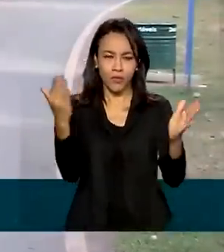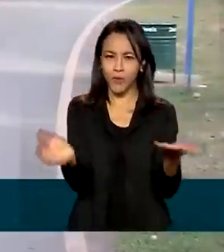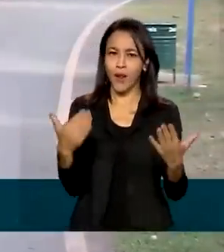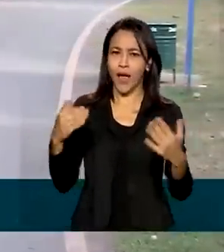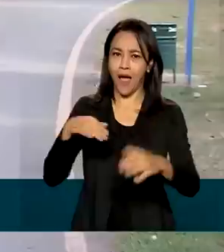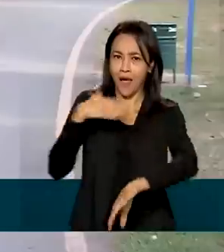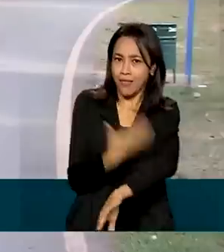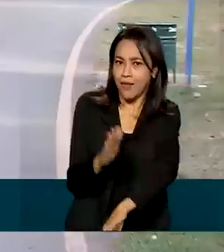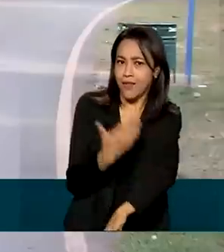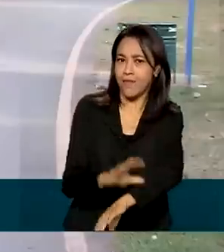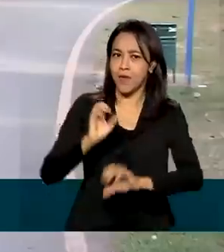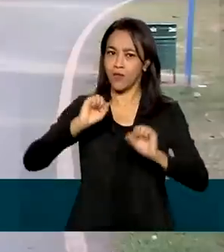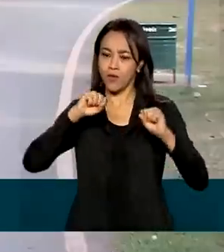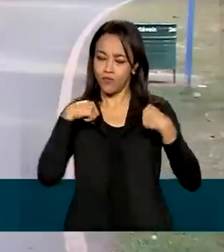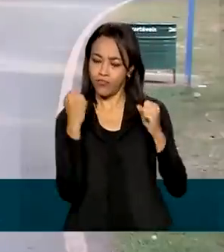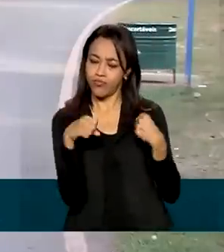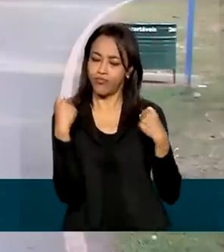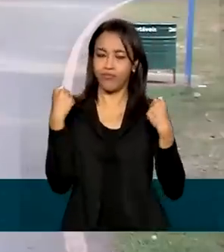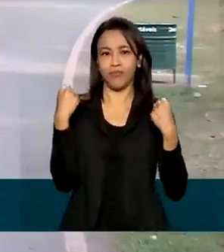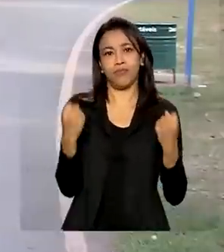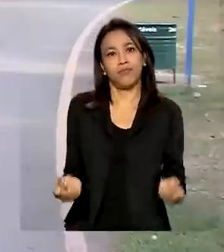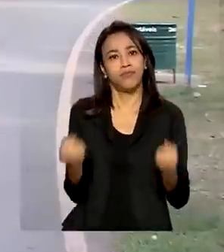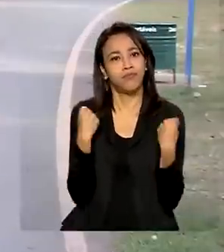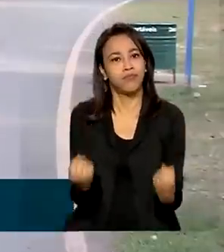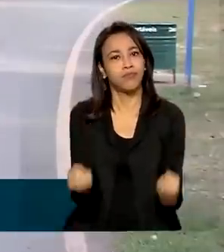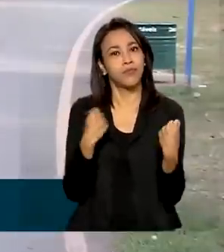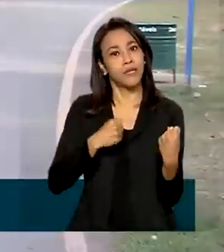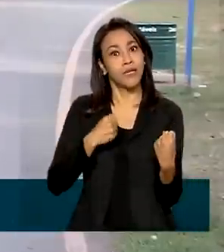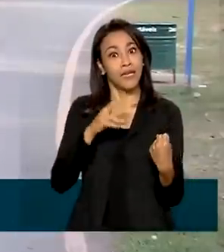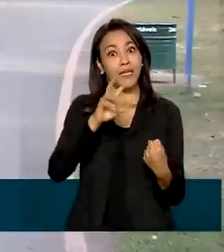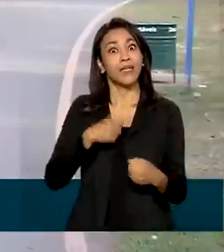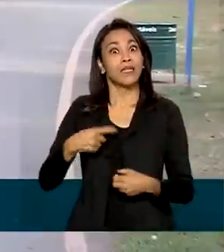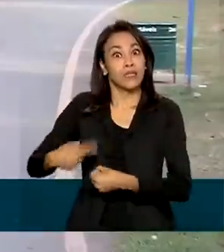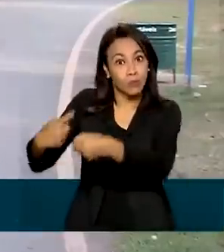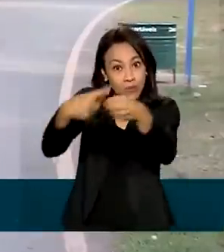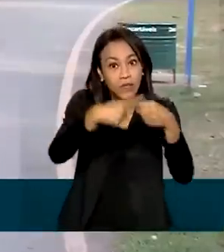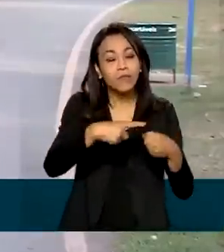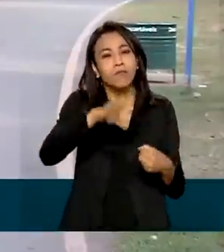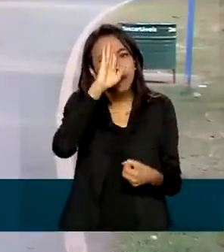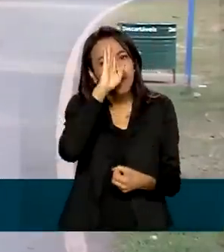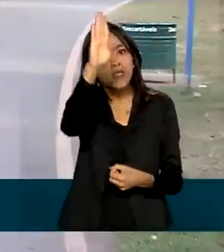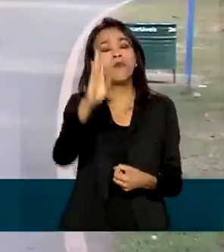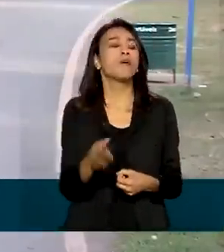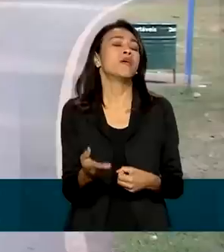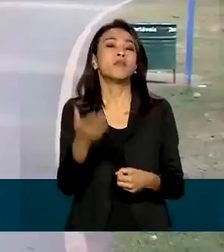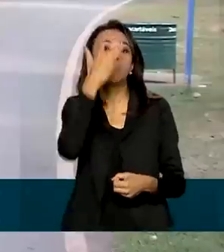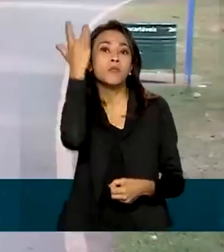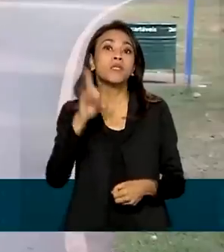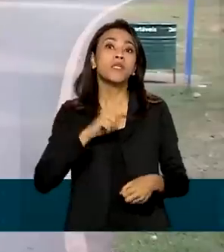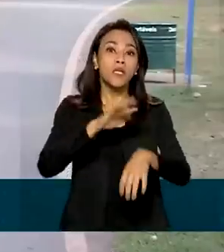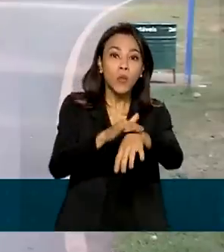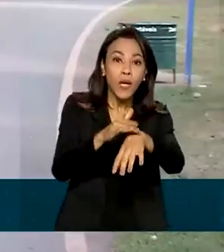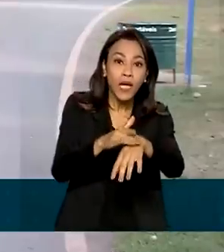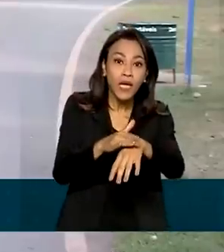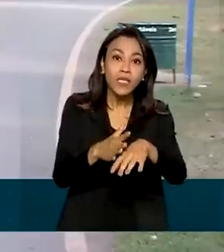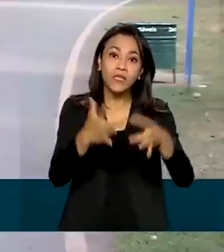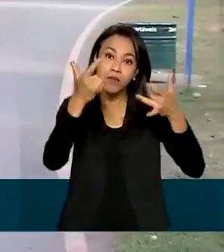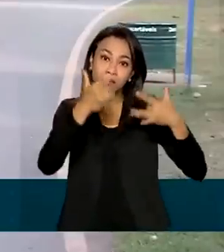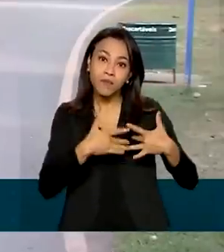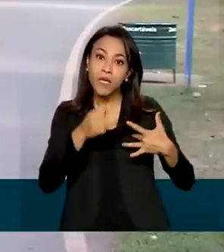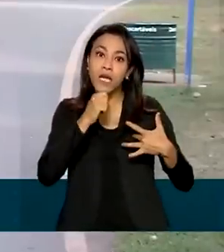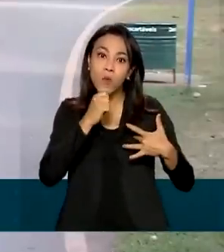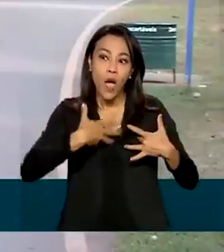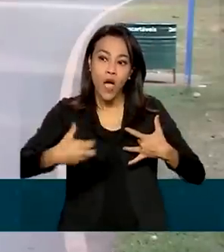em 5 mil municípios, principalmente entre as pessoas com doenças crônicas não transmissíveis. O lançamento do programa foi